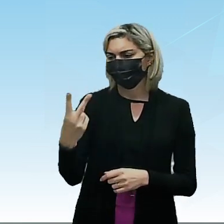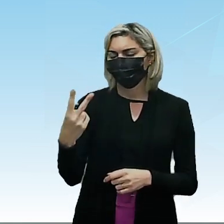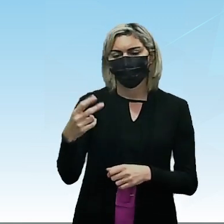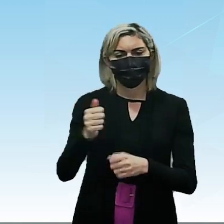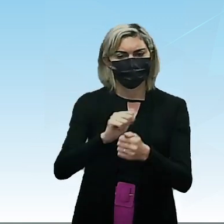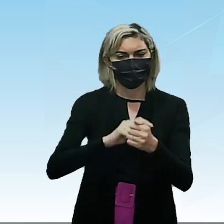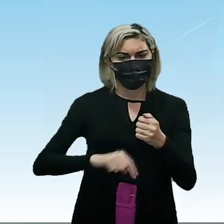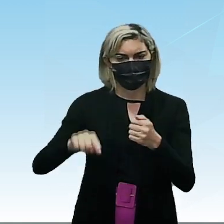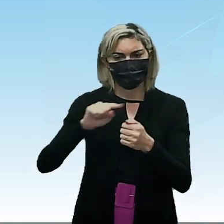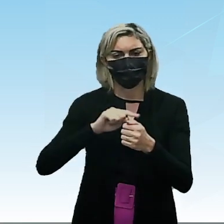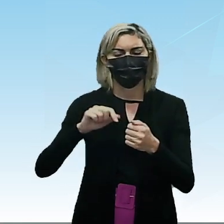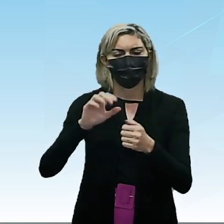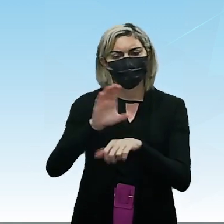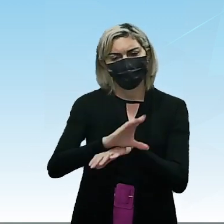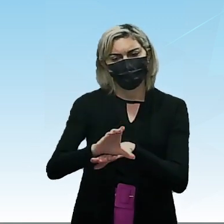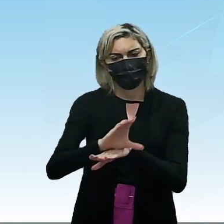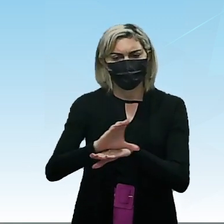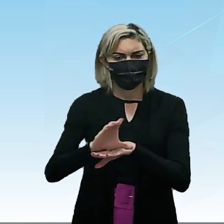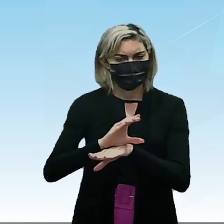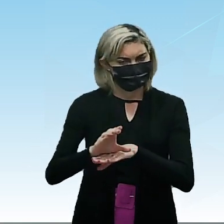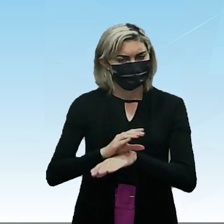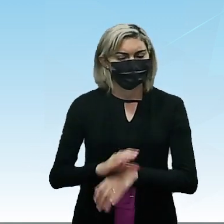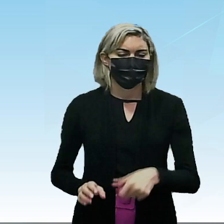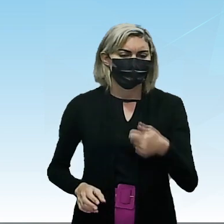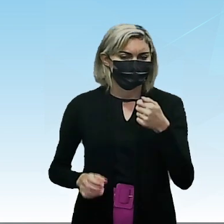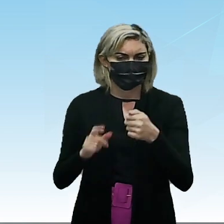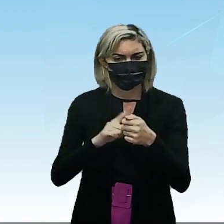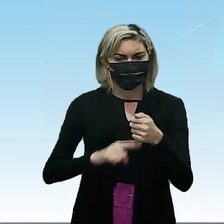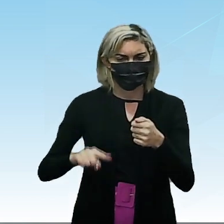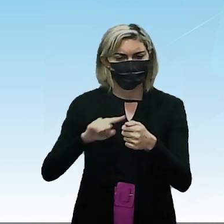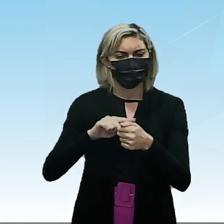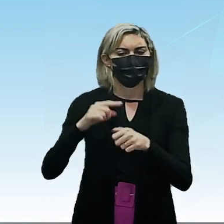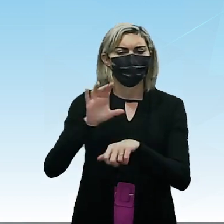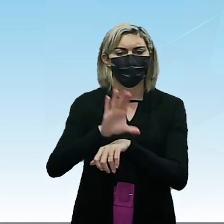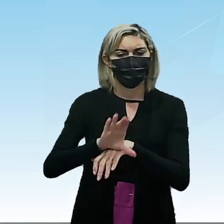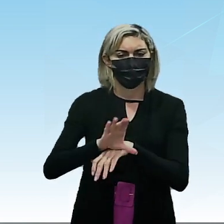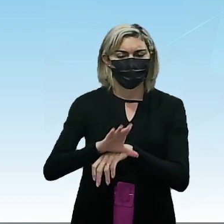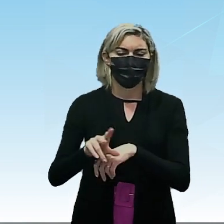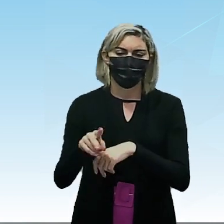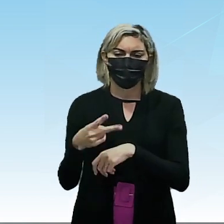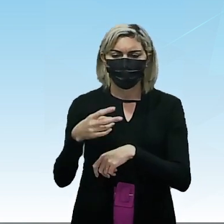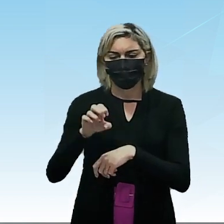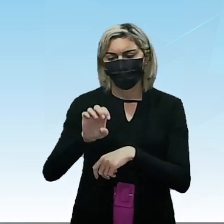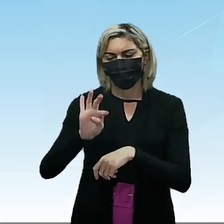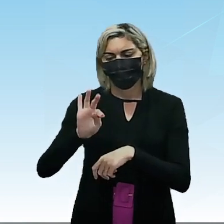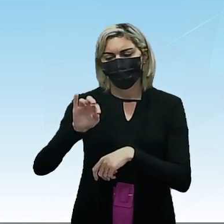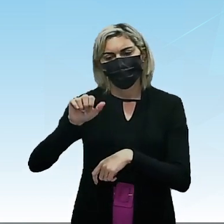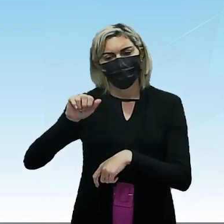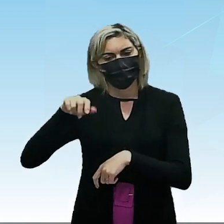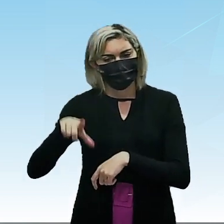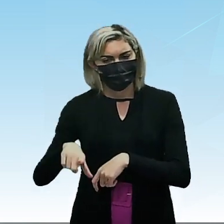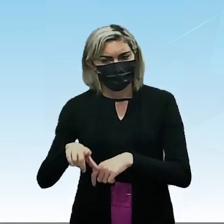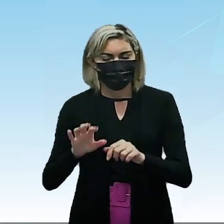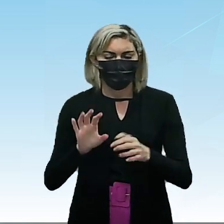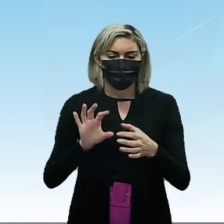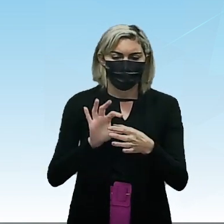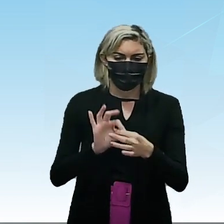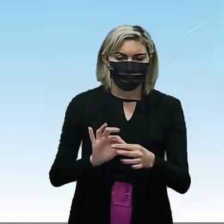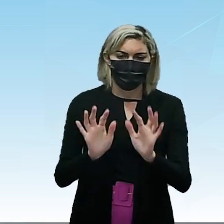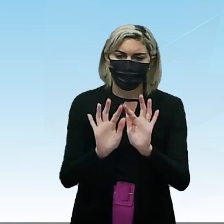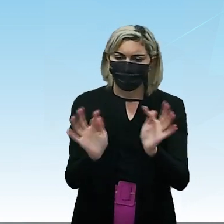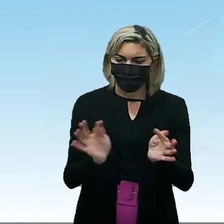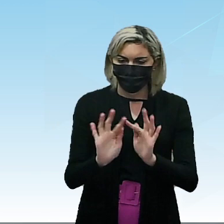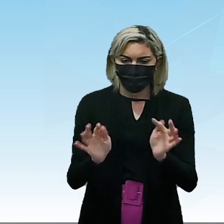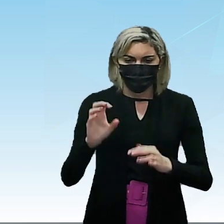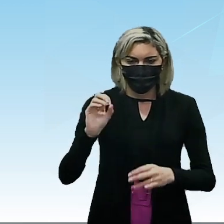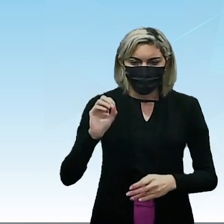átomos de carbono. Eti. Dois átomos de carbono. Etan. Ah, só ligações simples. Ol,